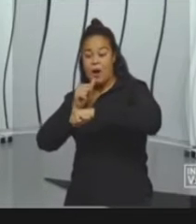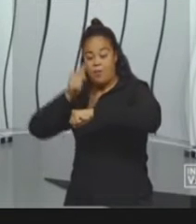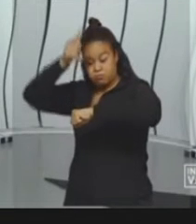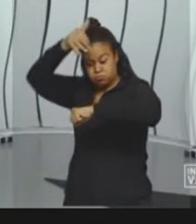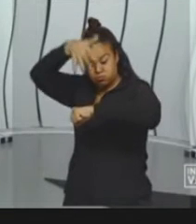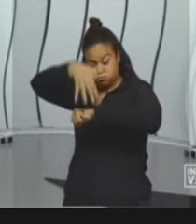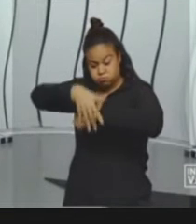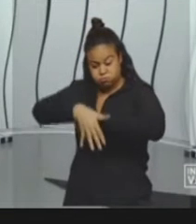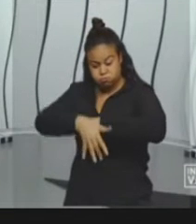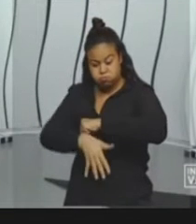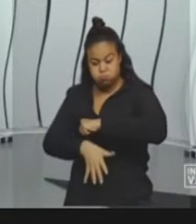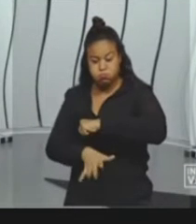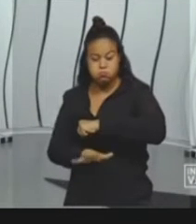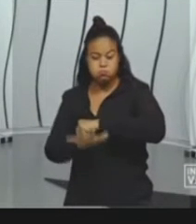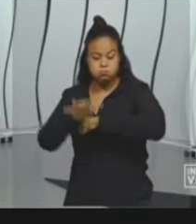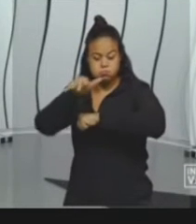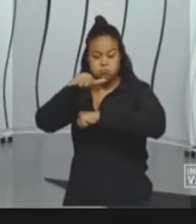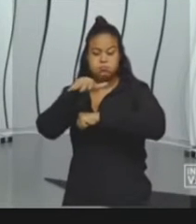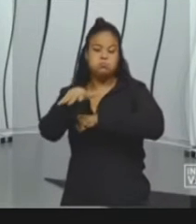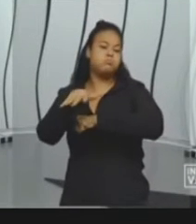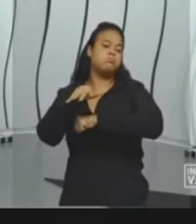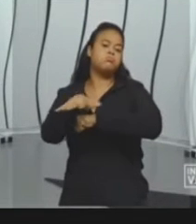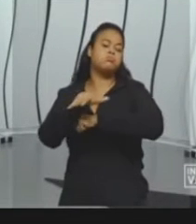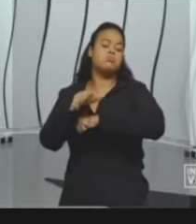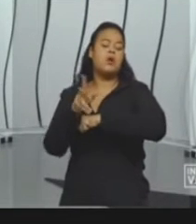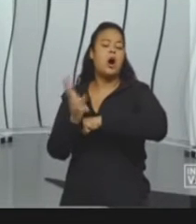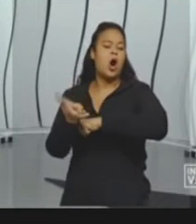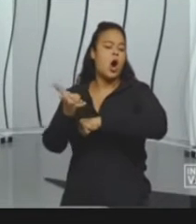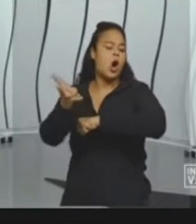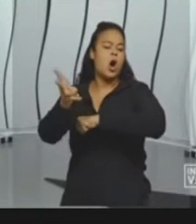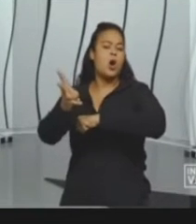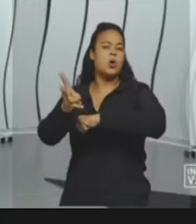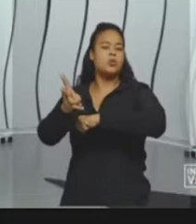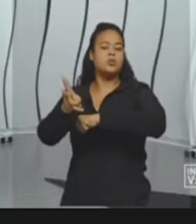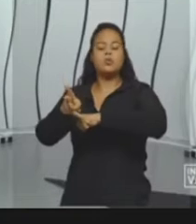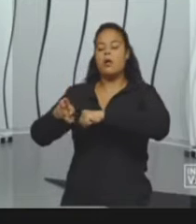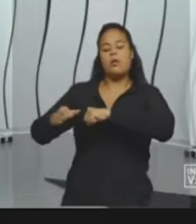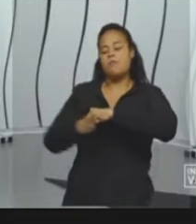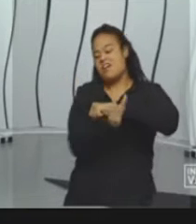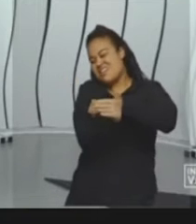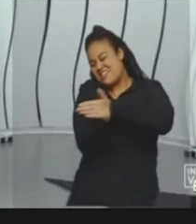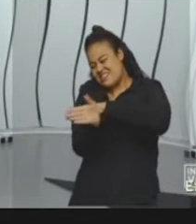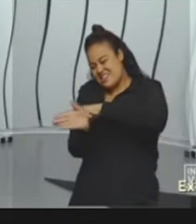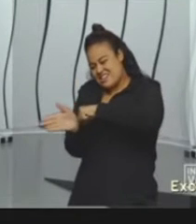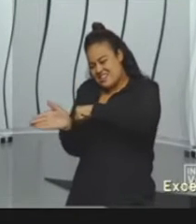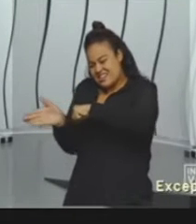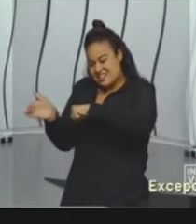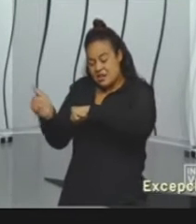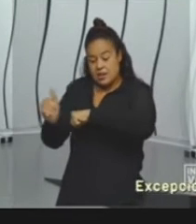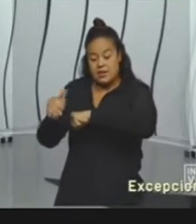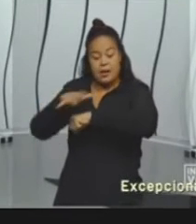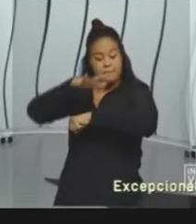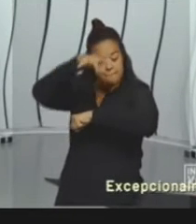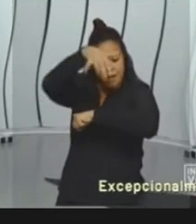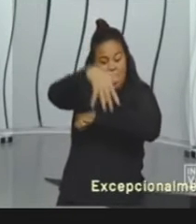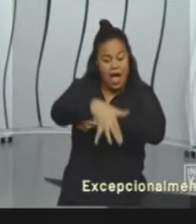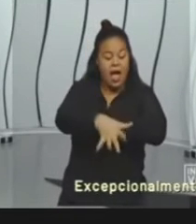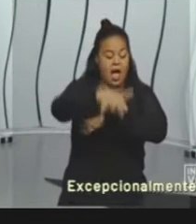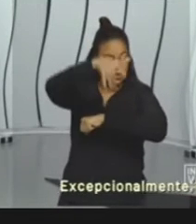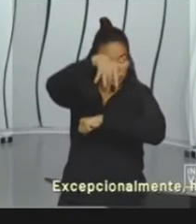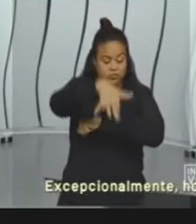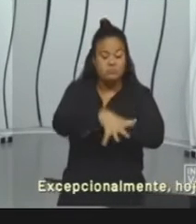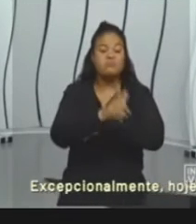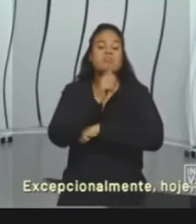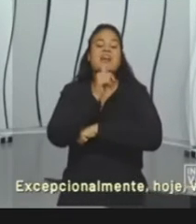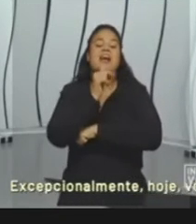vai ser retida por essa barragem. E aí, você vai ter um desvio muito grande. Depois da barragem, a quantidade de água que chega,